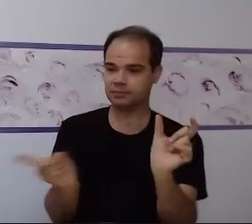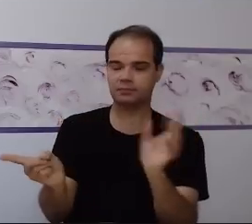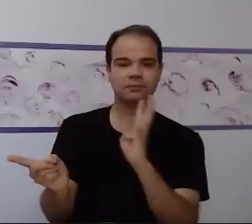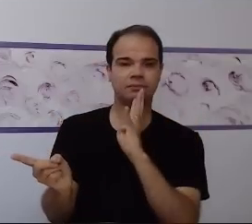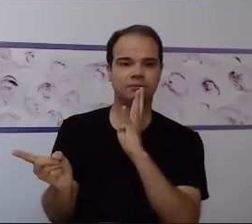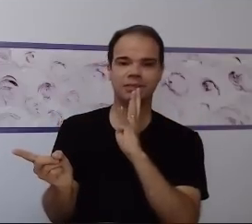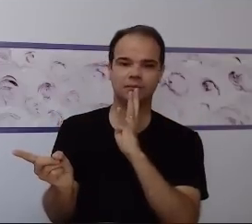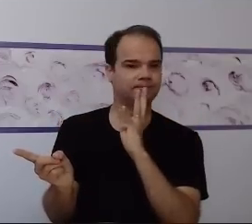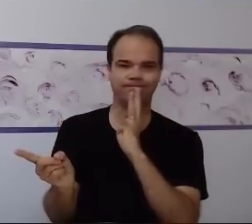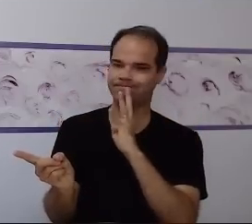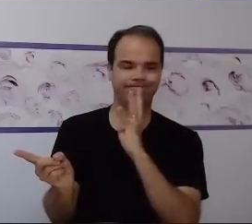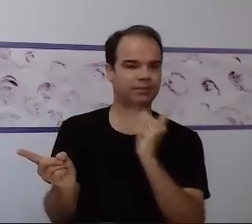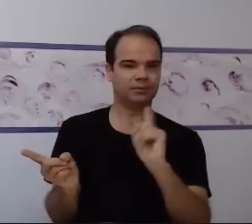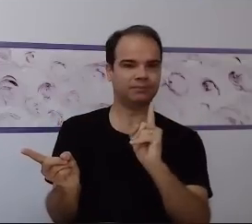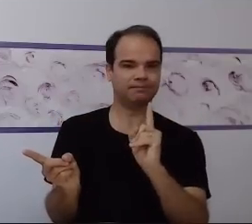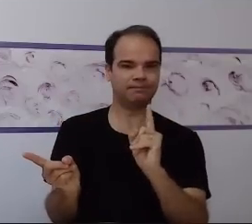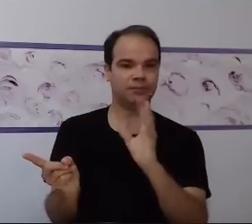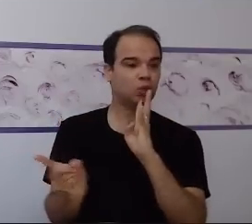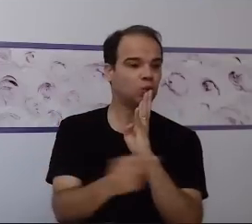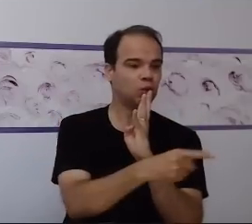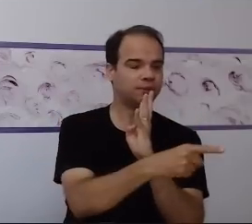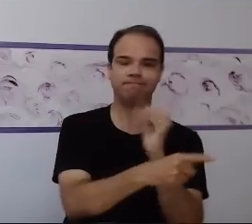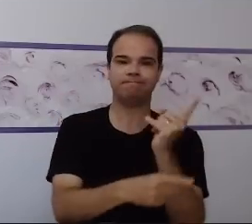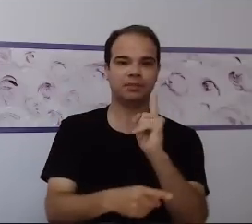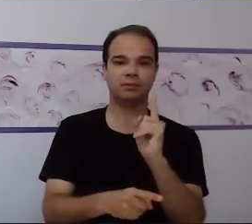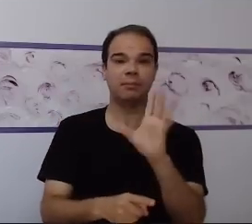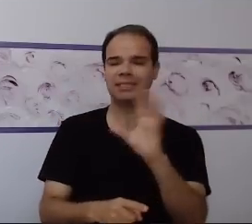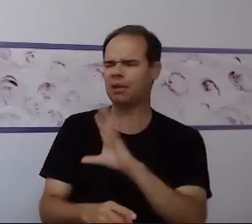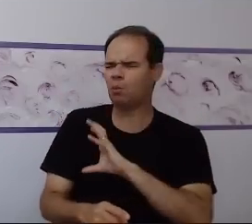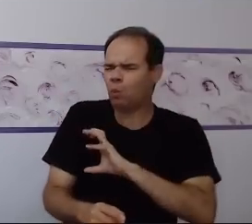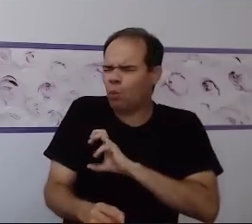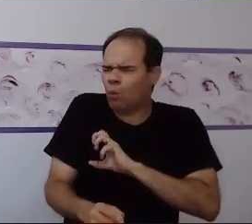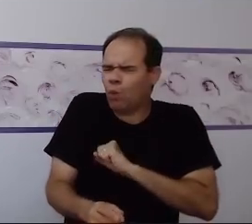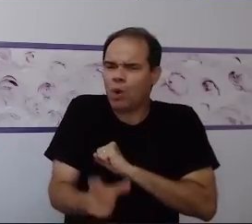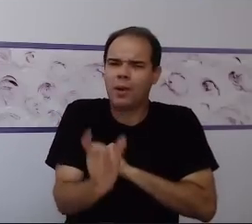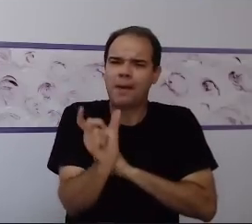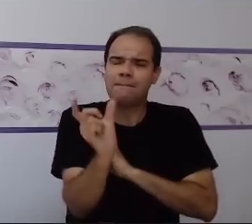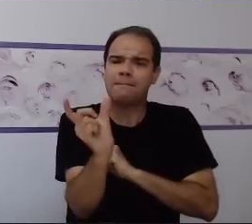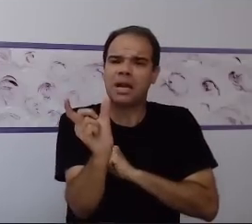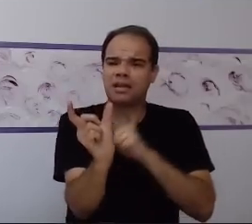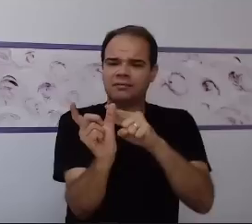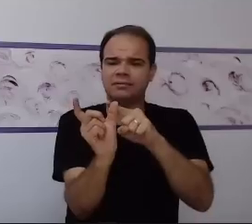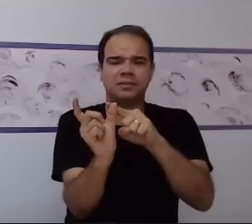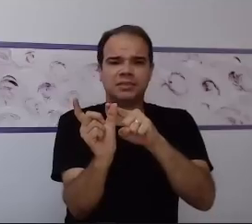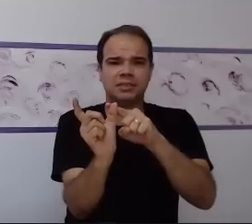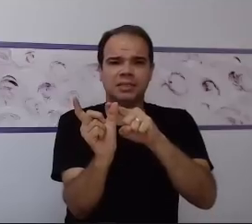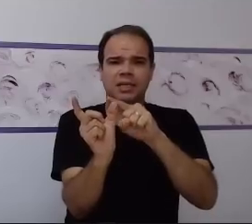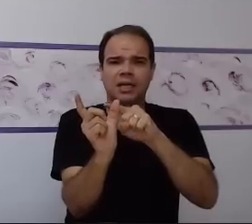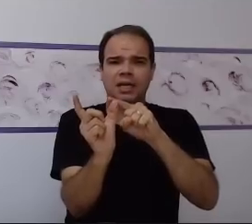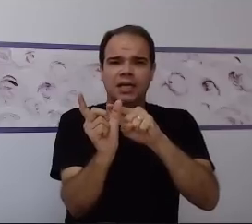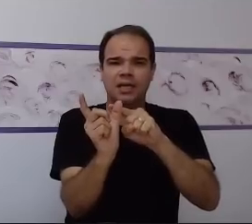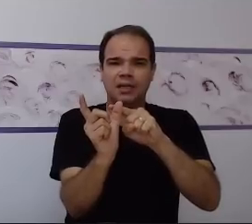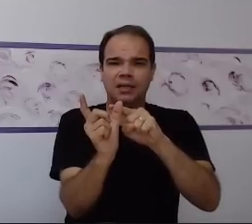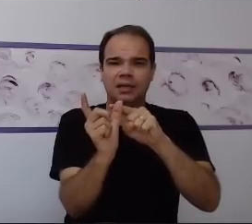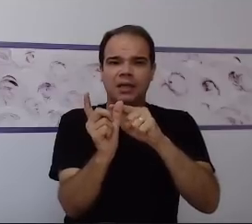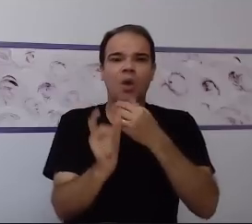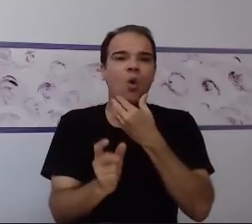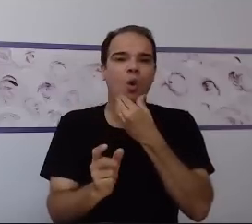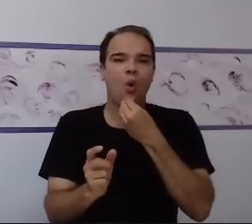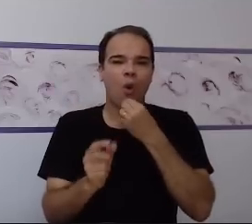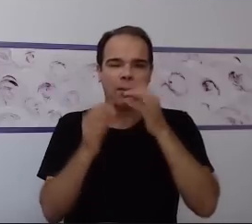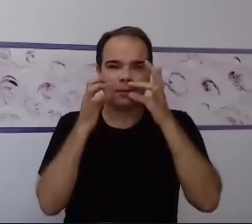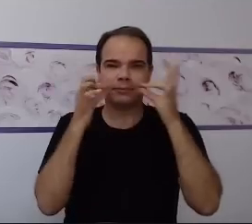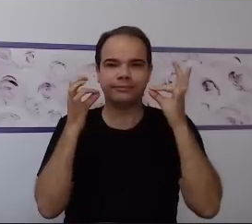ama, digamos aí, ama o Super Mario Bros. Se dentro